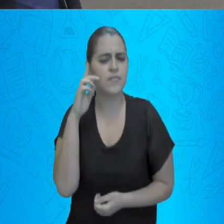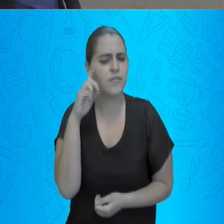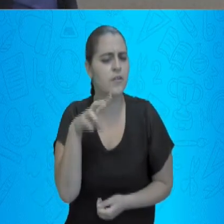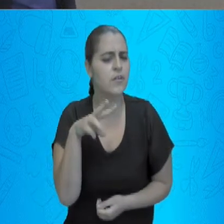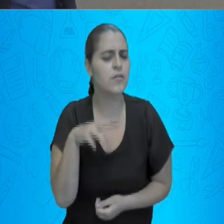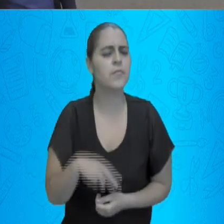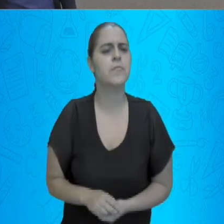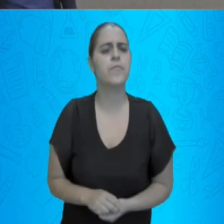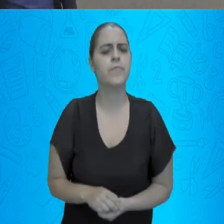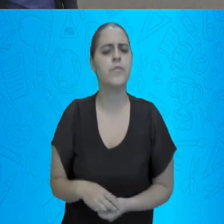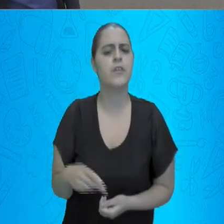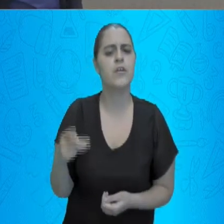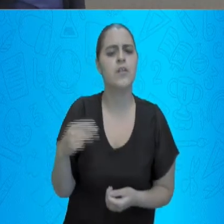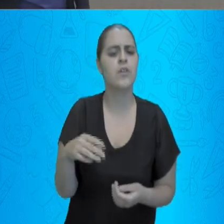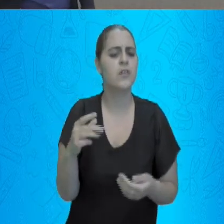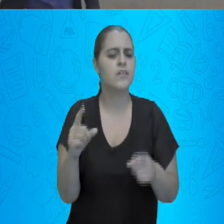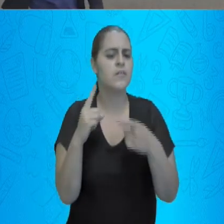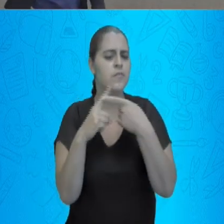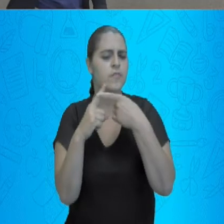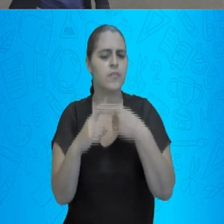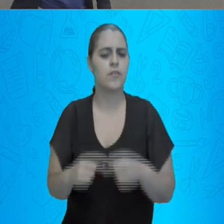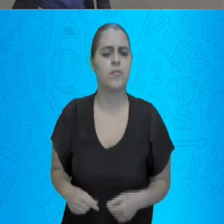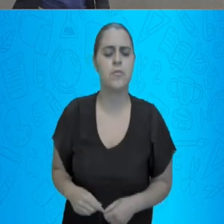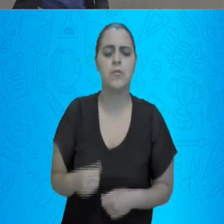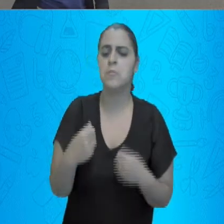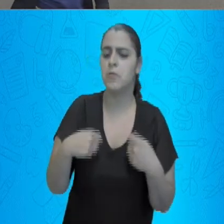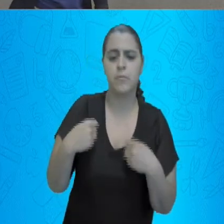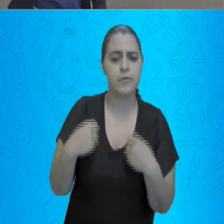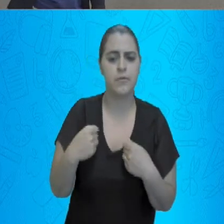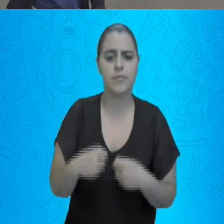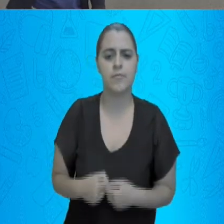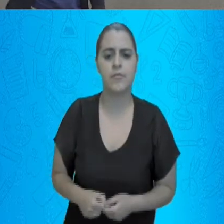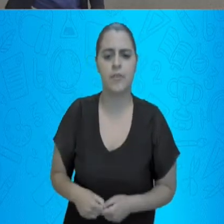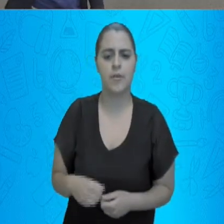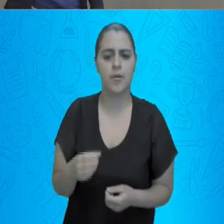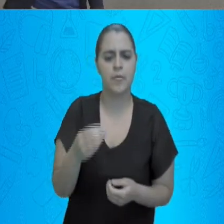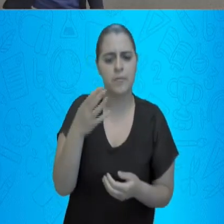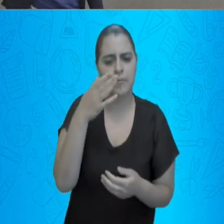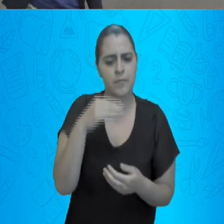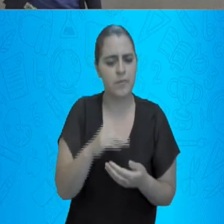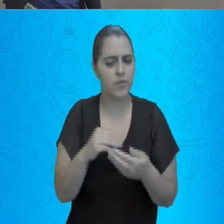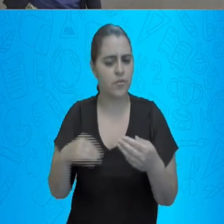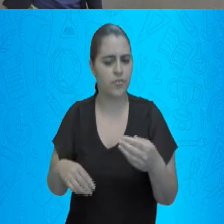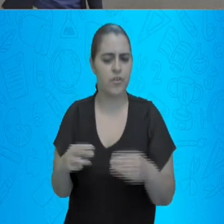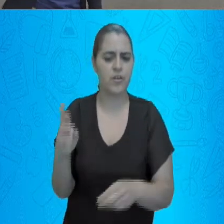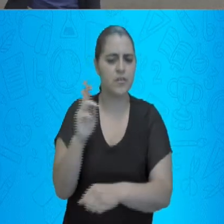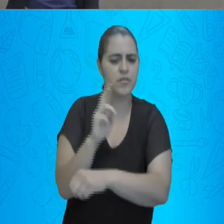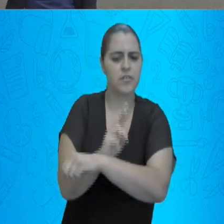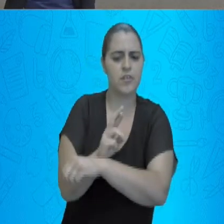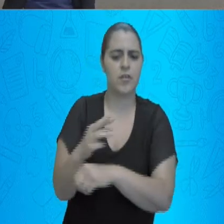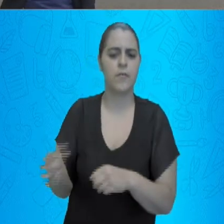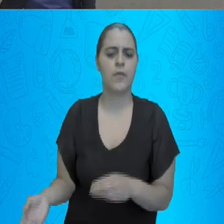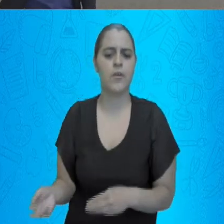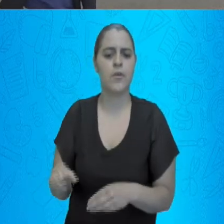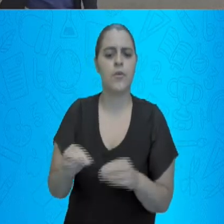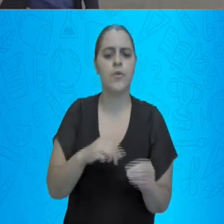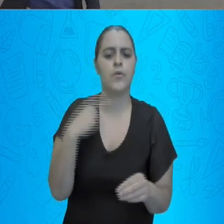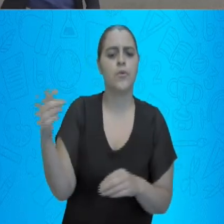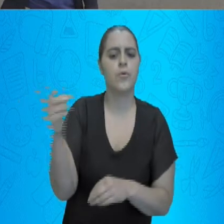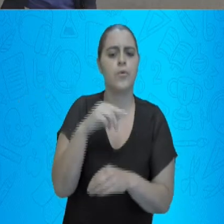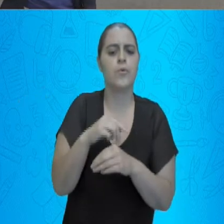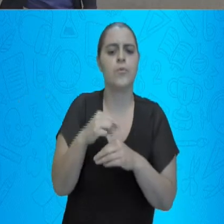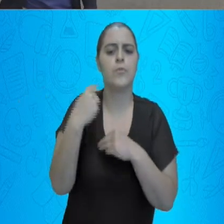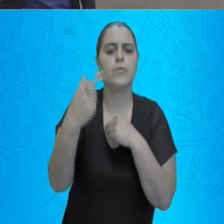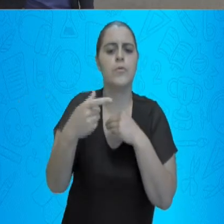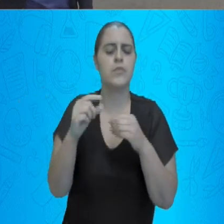que na nossa adição, nós não precisamos deixar fazer a reserva em outra ordem. Porque